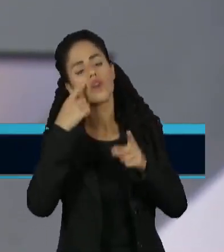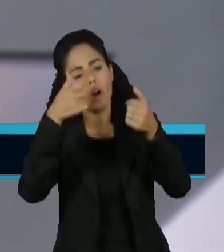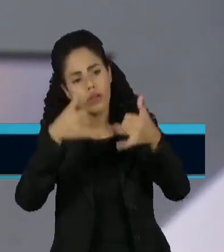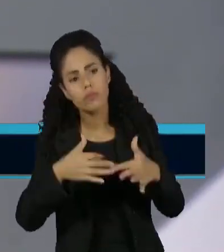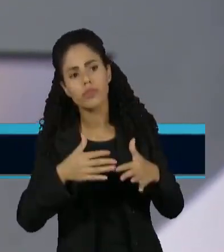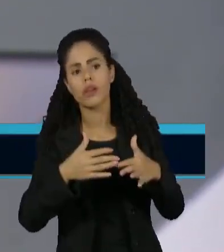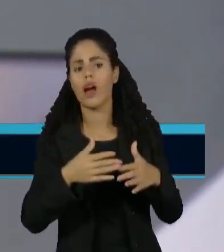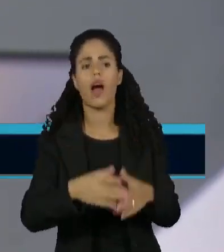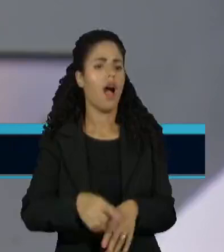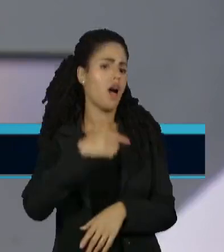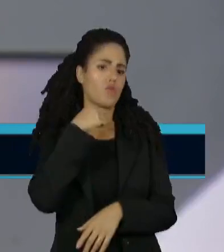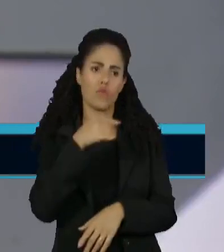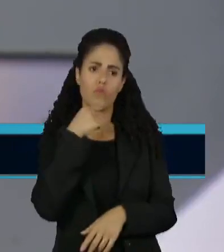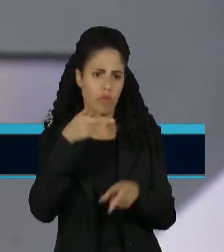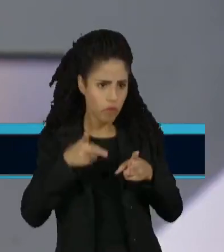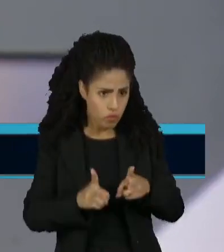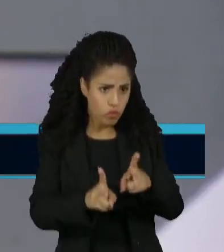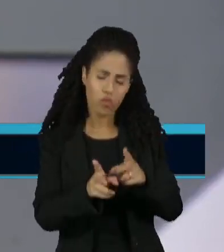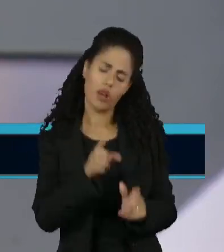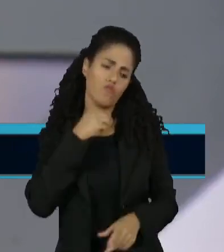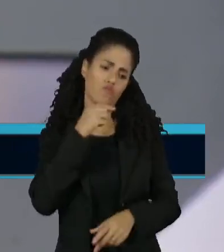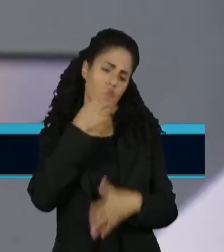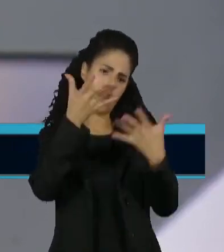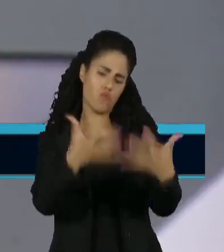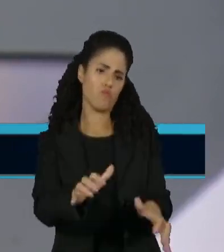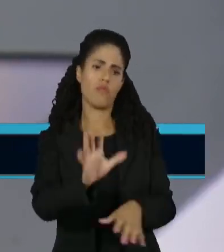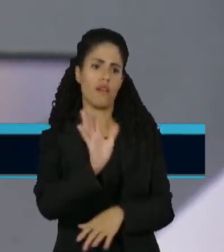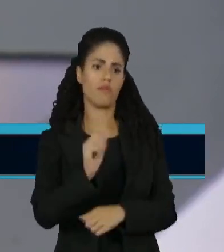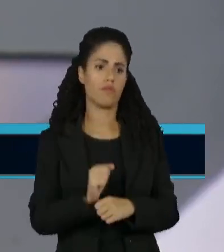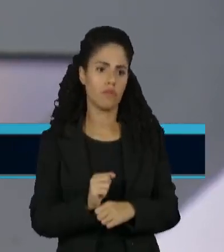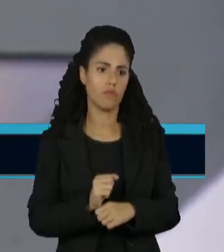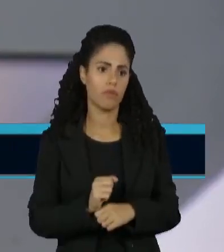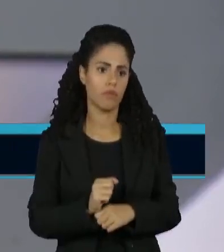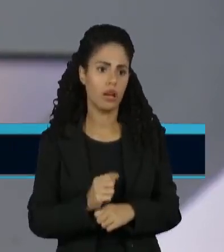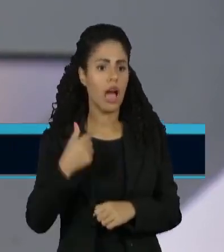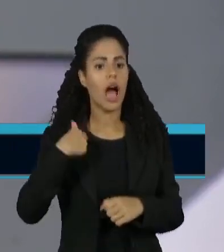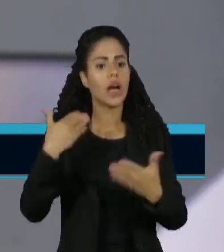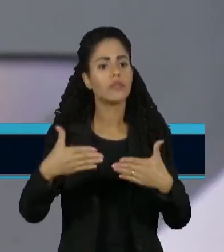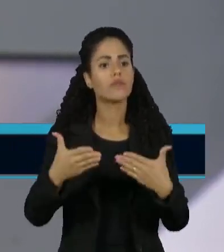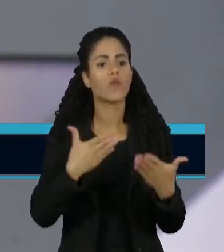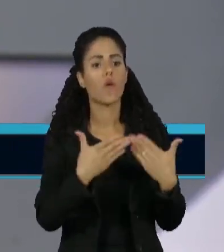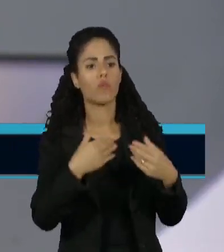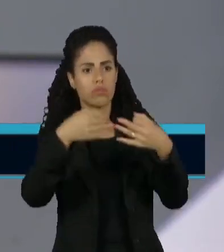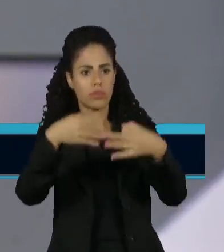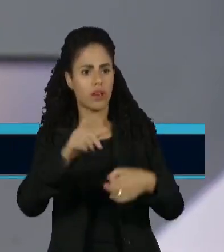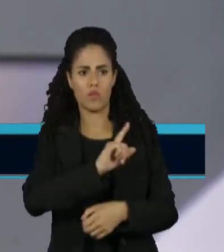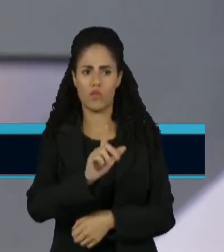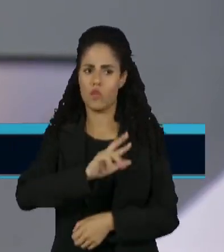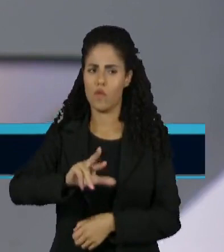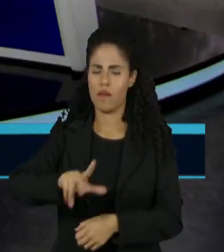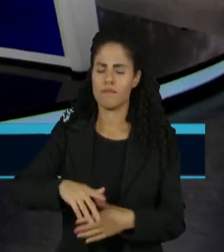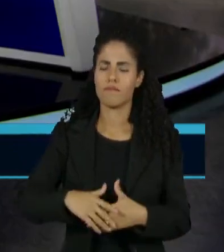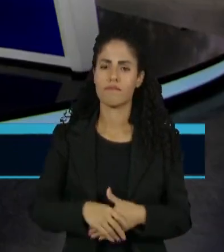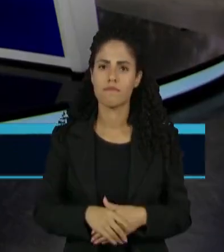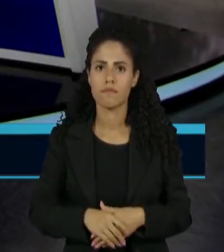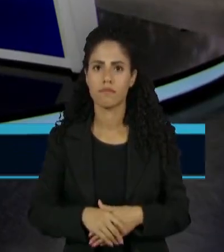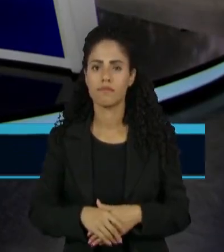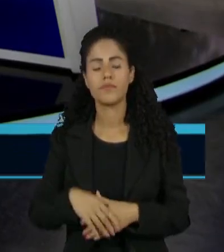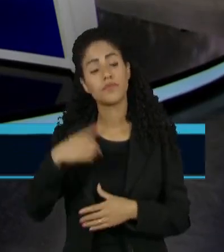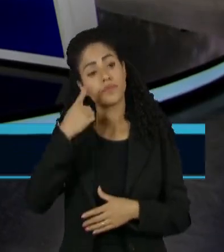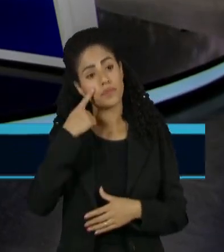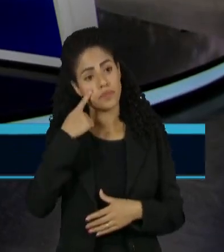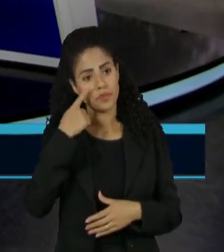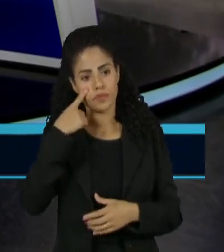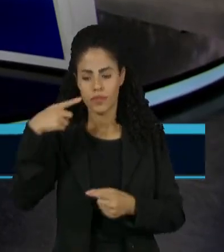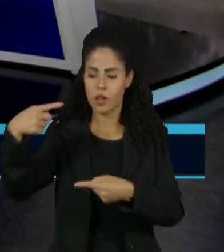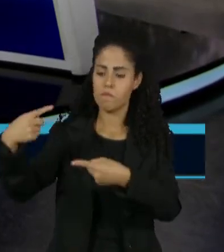não dá para continuar sendo assim. Eu faço parte do órgão do autor externo, mas eu acho que isso não é correto. Agora, Sakamoto, a política é